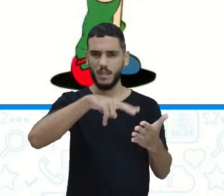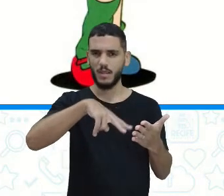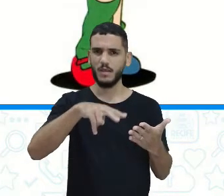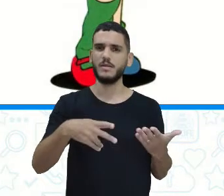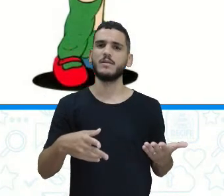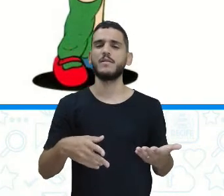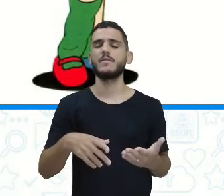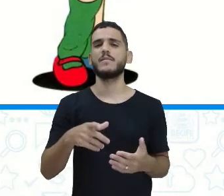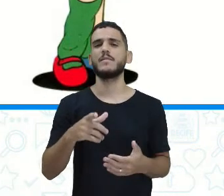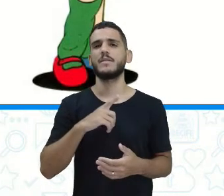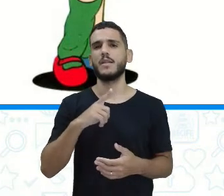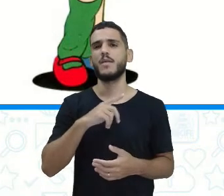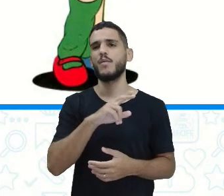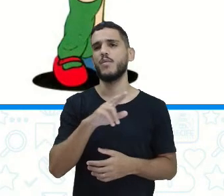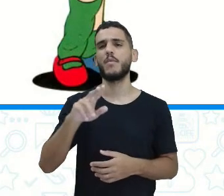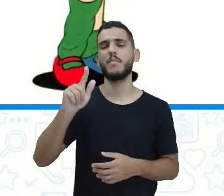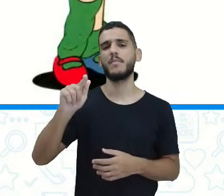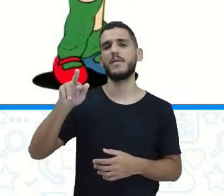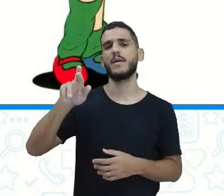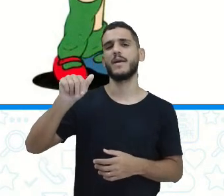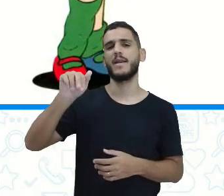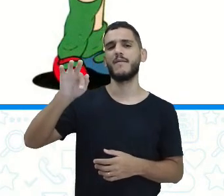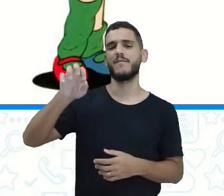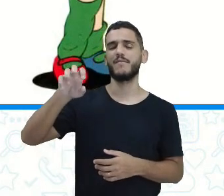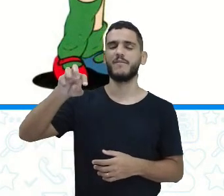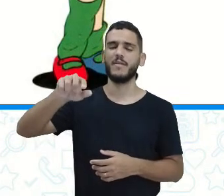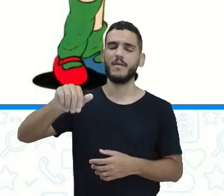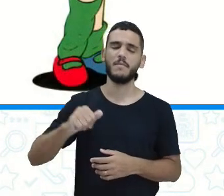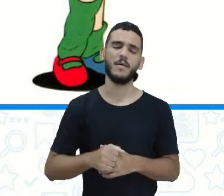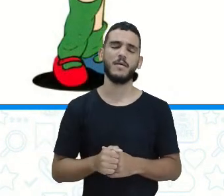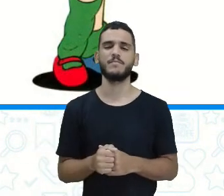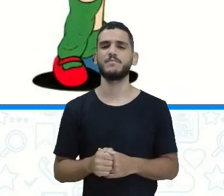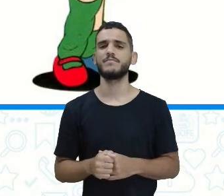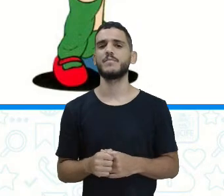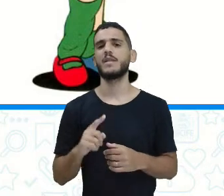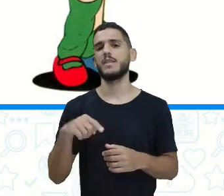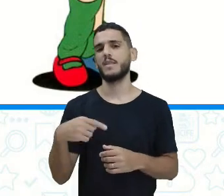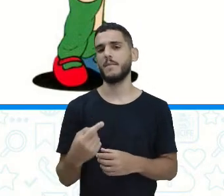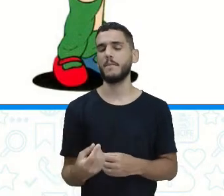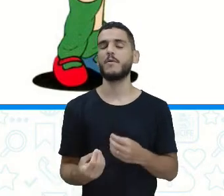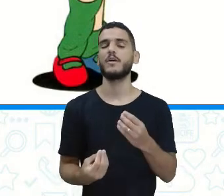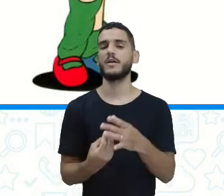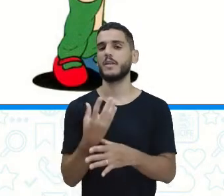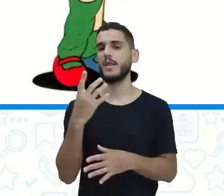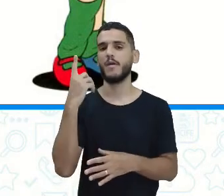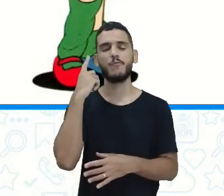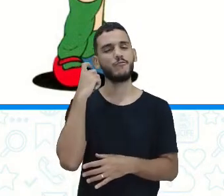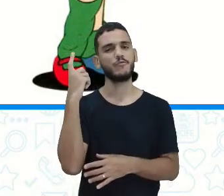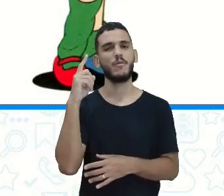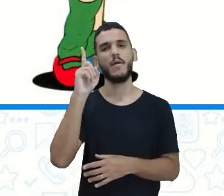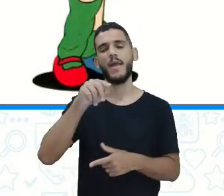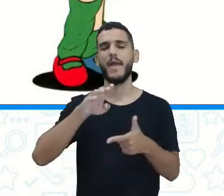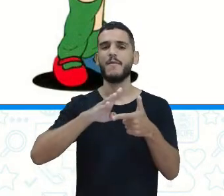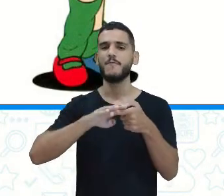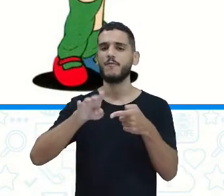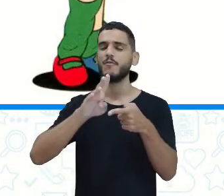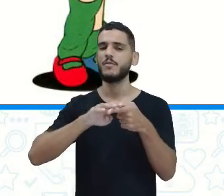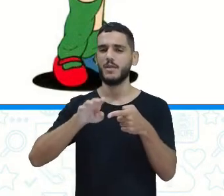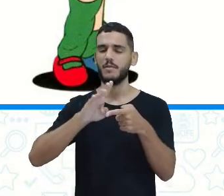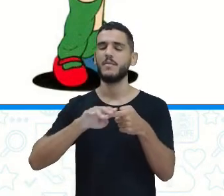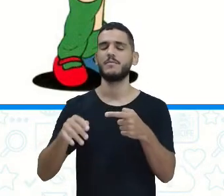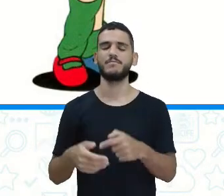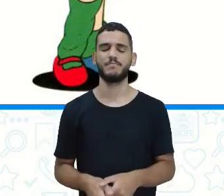grafema. E quando a gente faz o som, a gente chama de fonema. Vamos